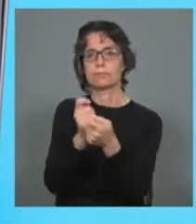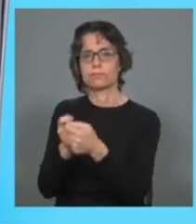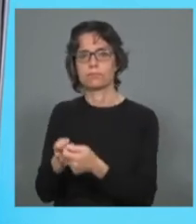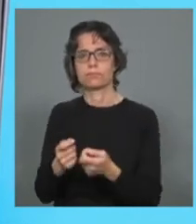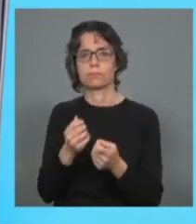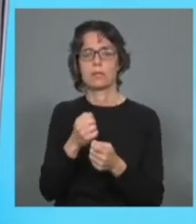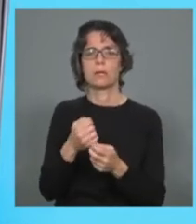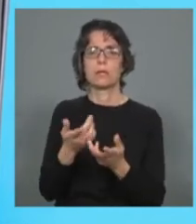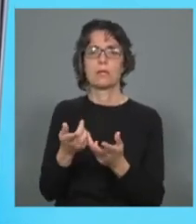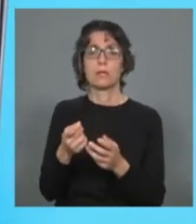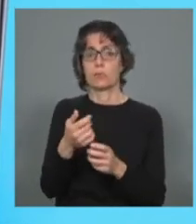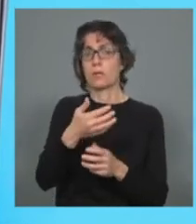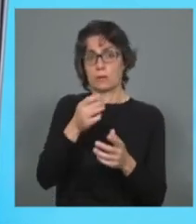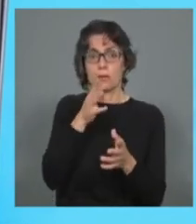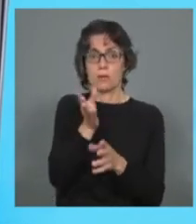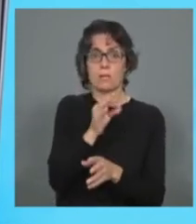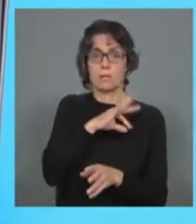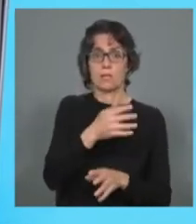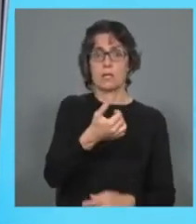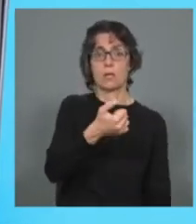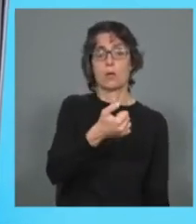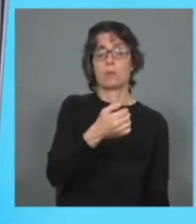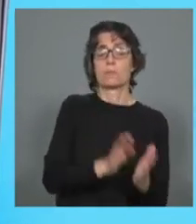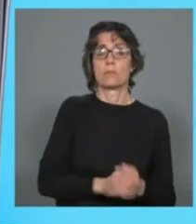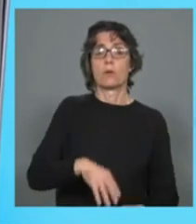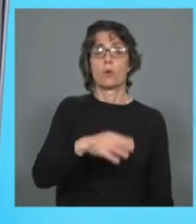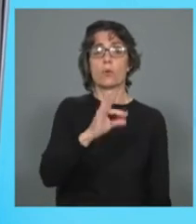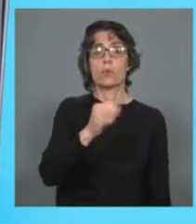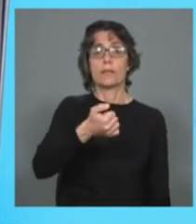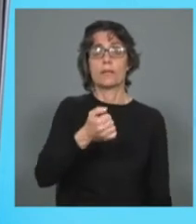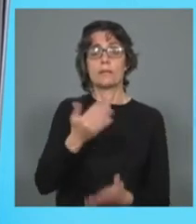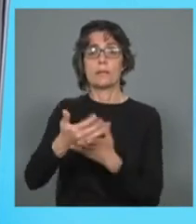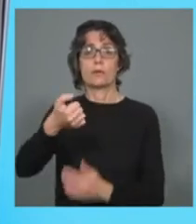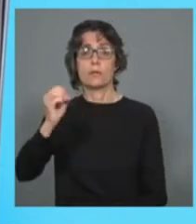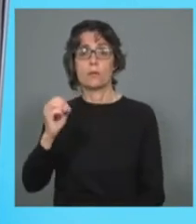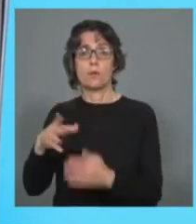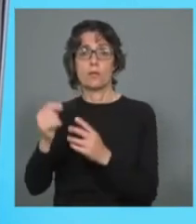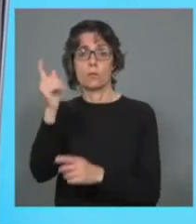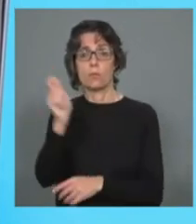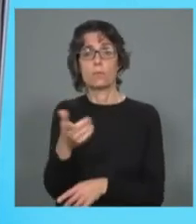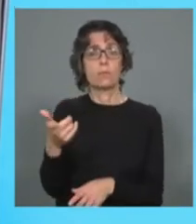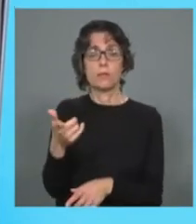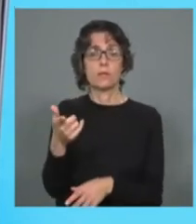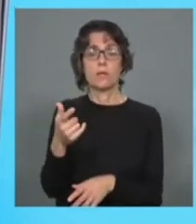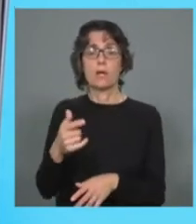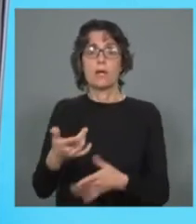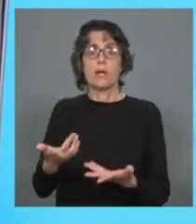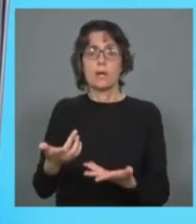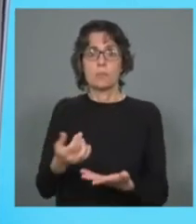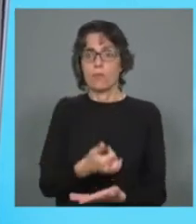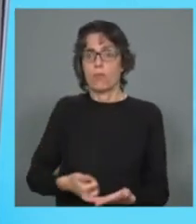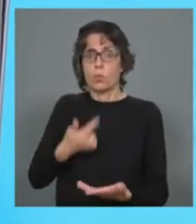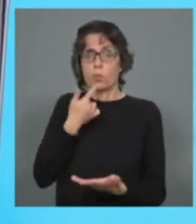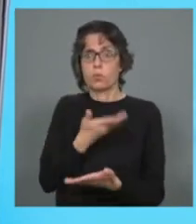pouco, portanto recebendo os tais 45 a 50 dólares por mês, com uma elevada taxa de desemprego, portanto muitas pessoas não têm absolutamente nada,